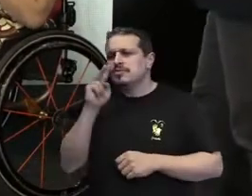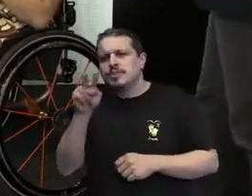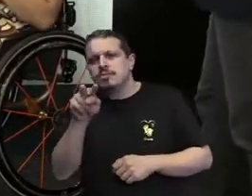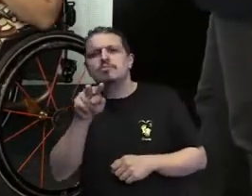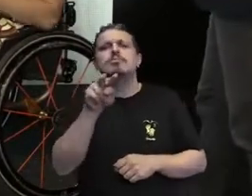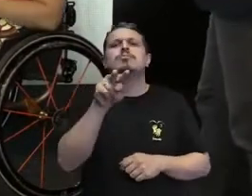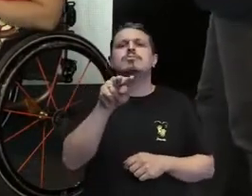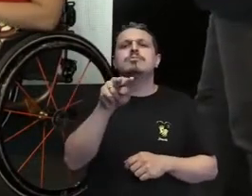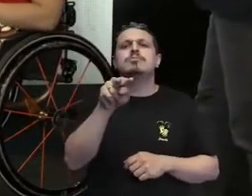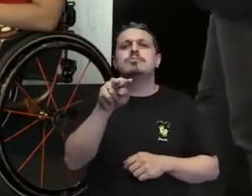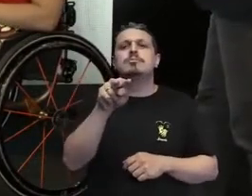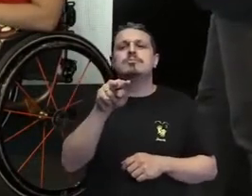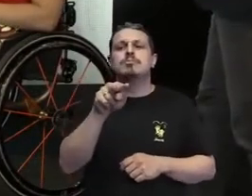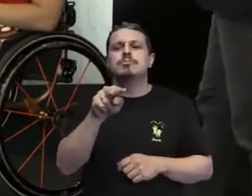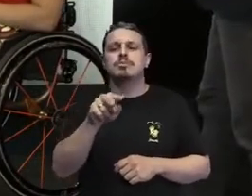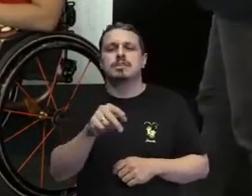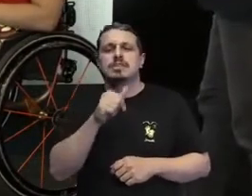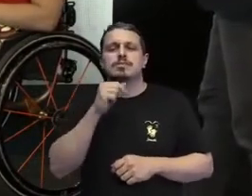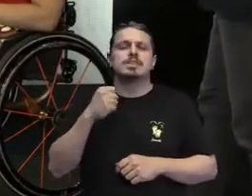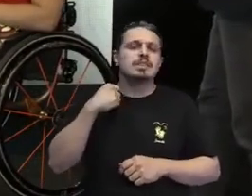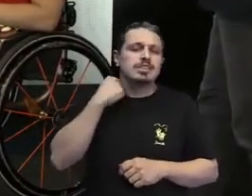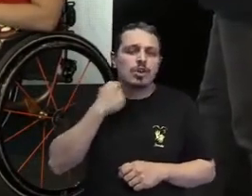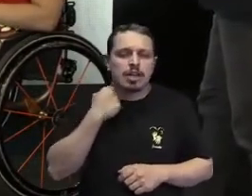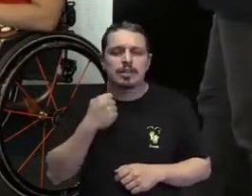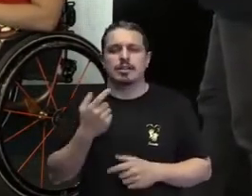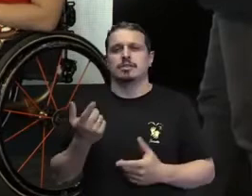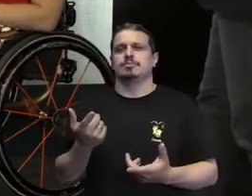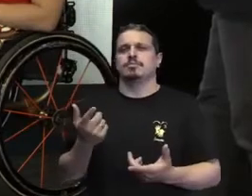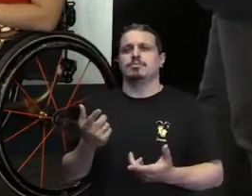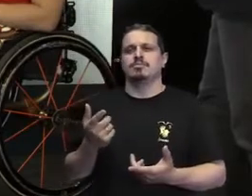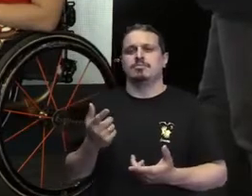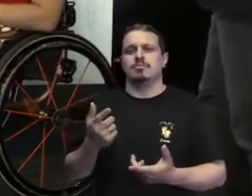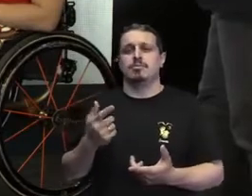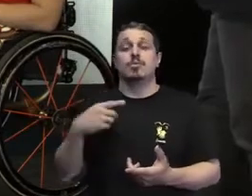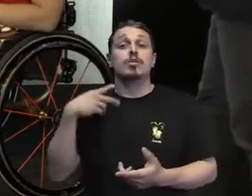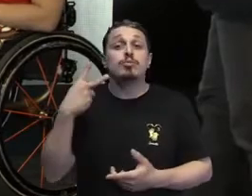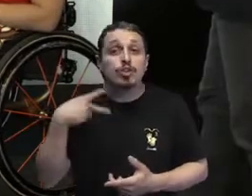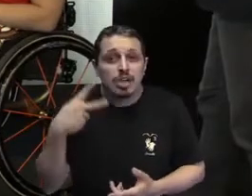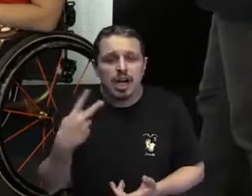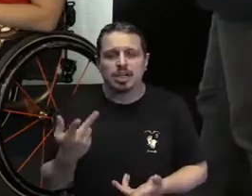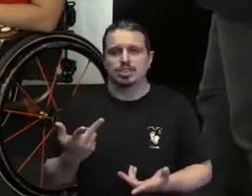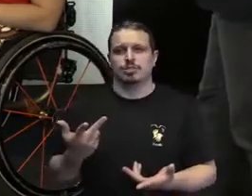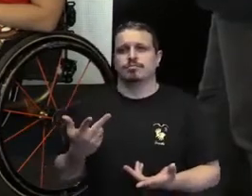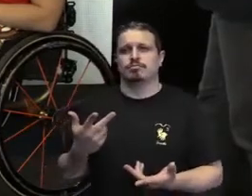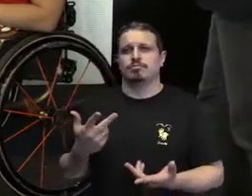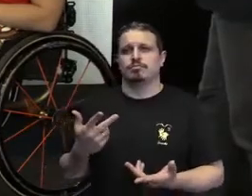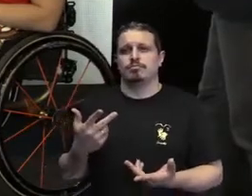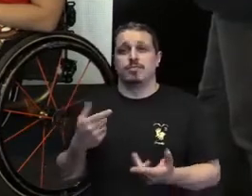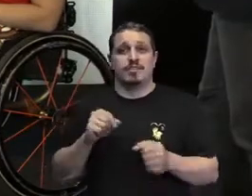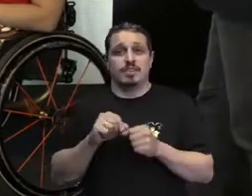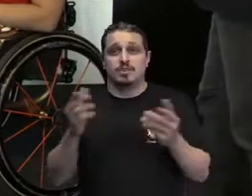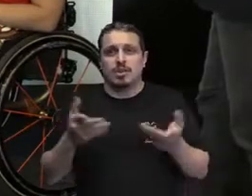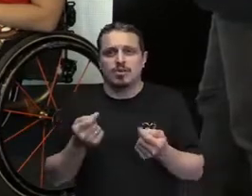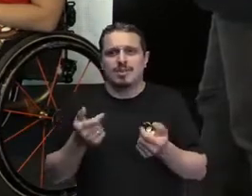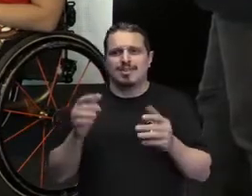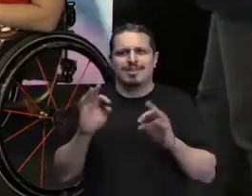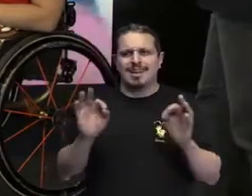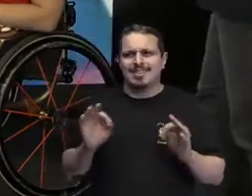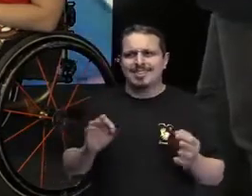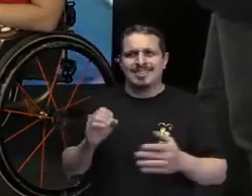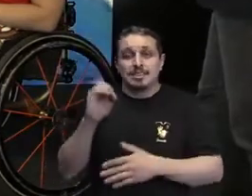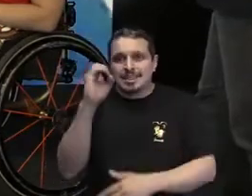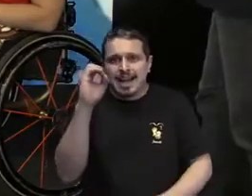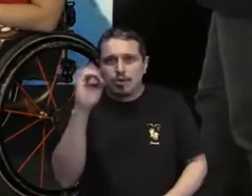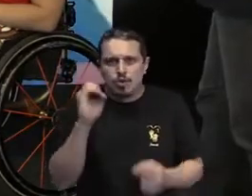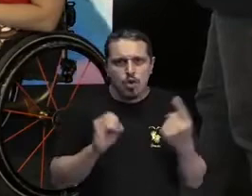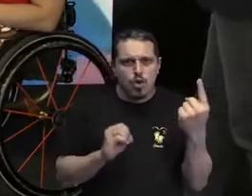gente ter representantes com deficiência lá. Porque, por enquanto, a gente não tem quase ninguém, é um ou outro, sabe.